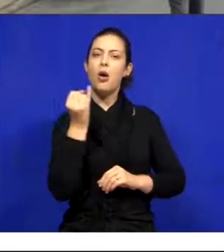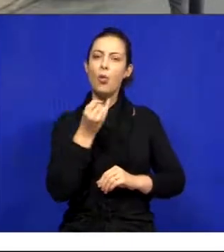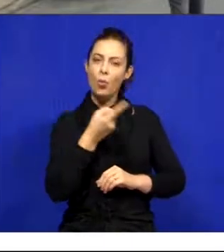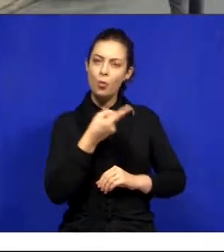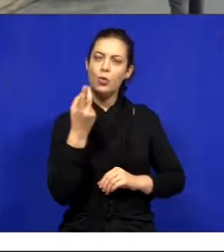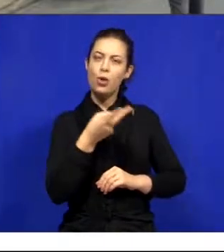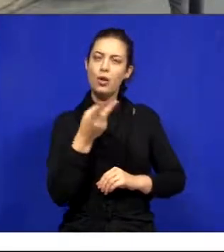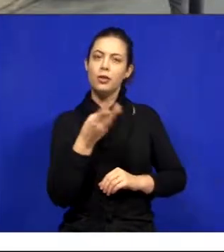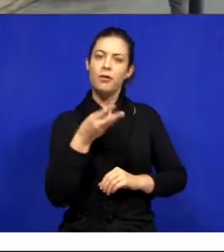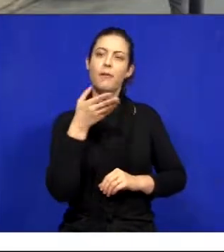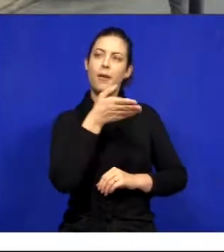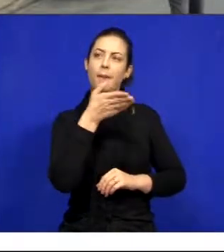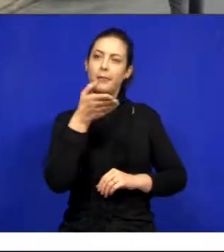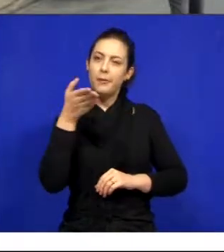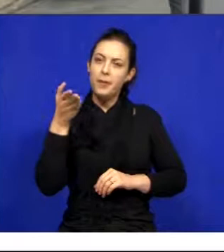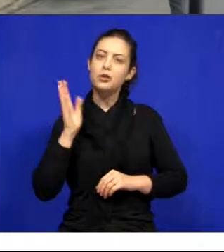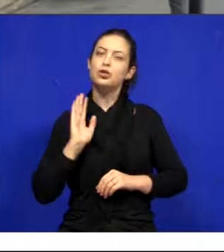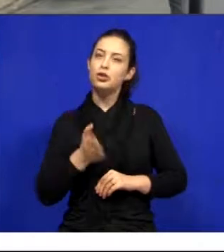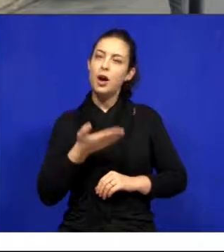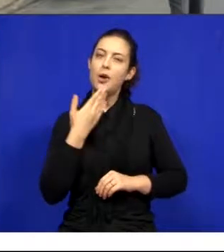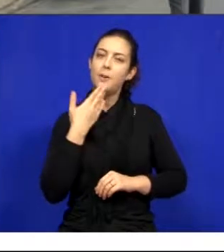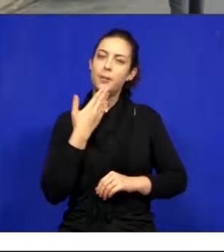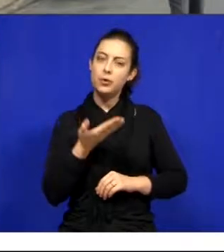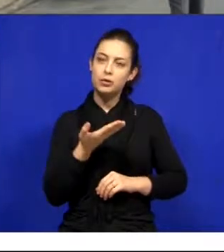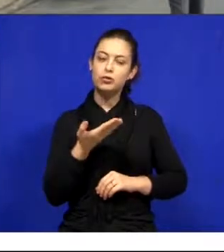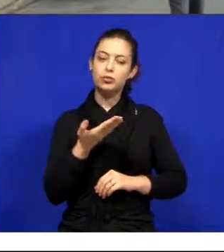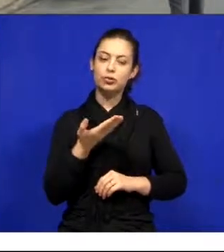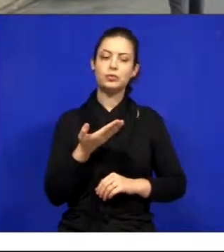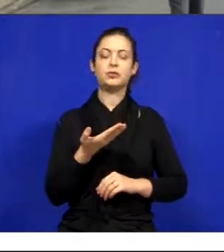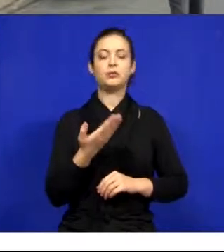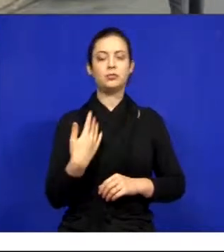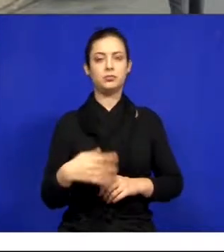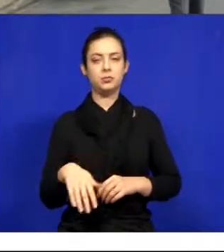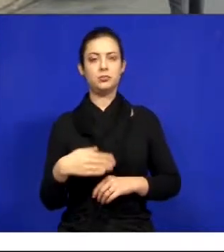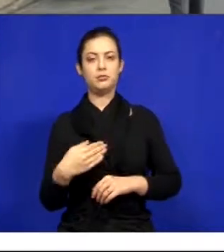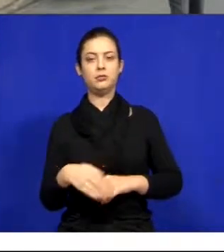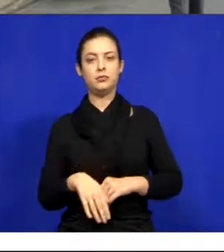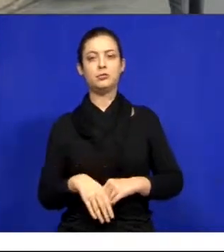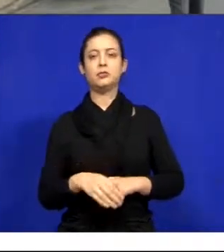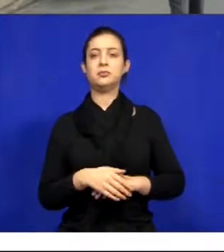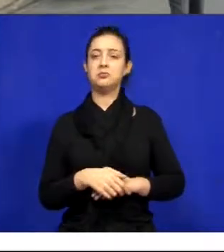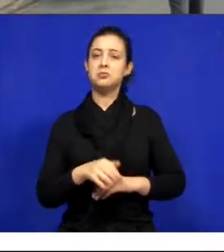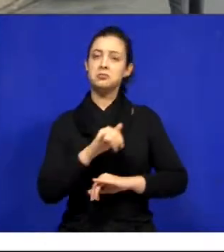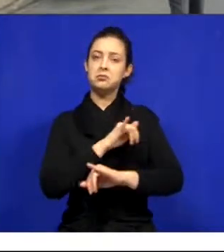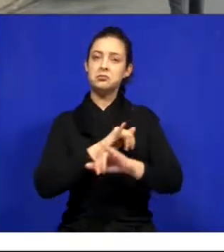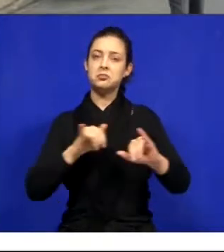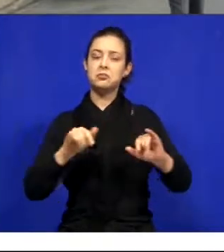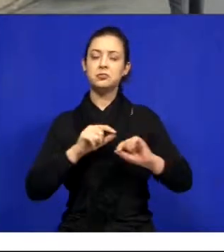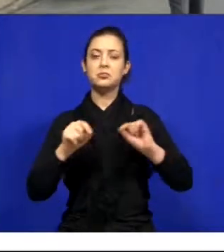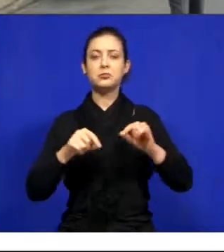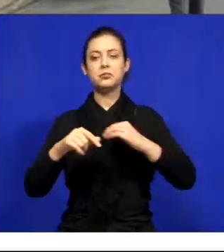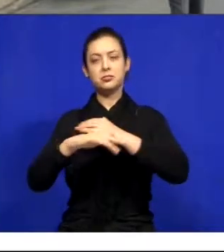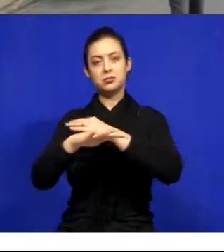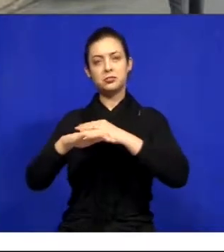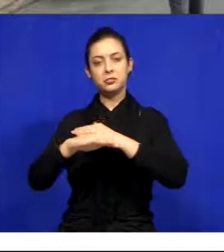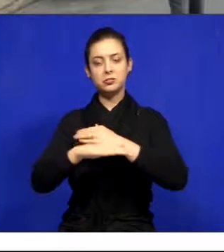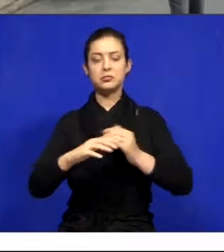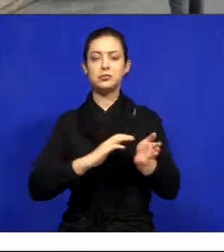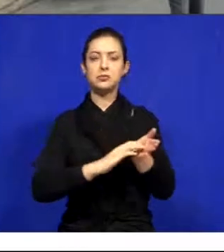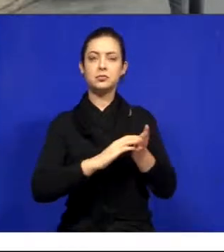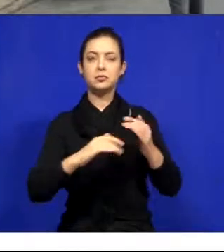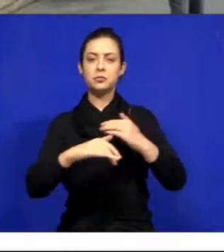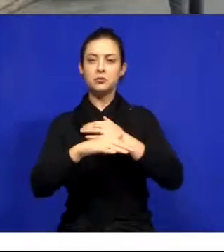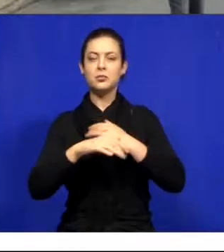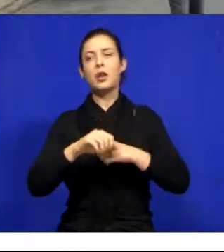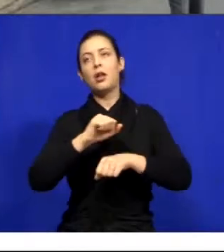rua. Eu já solicitei. Olha, eu quero até dizer aqui, mobilidade urbana. Não